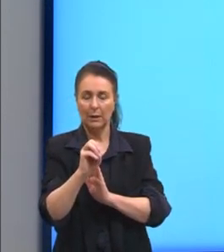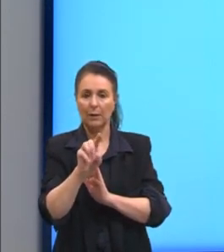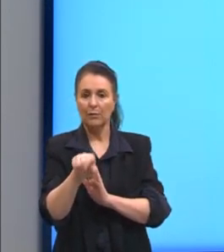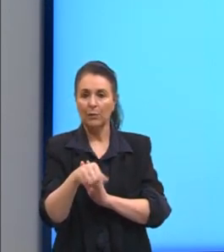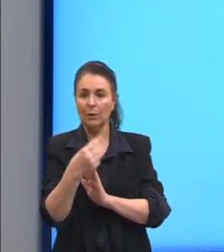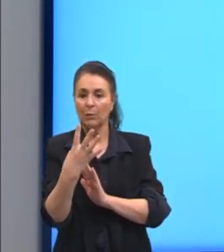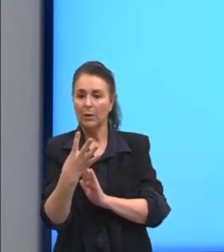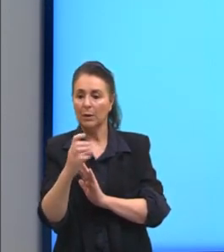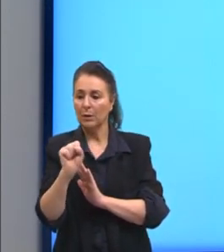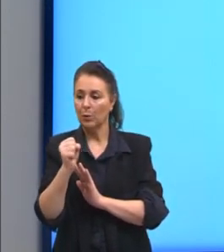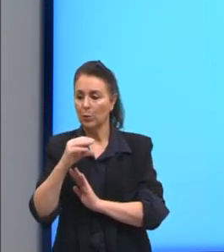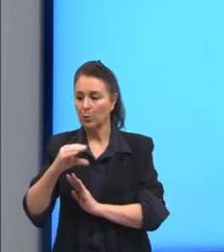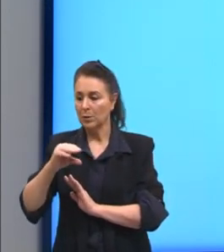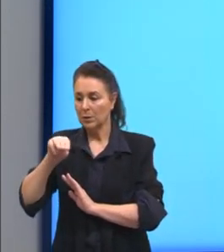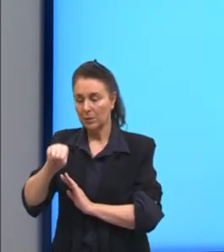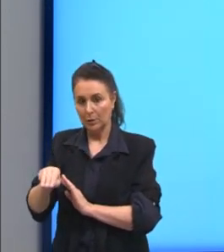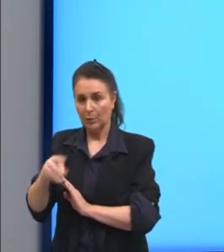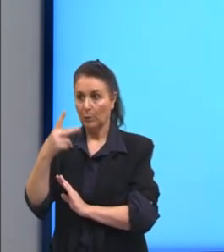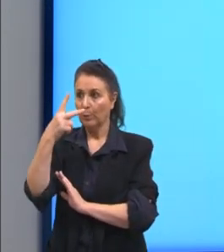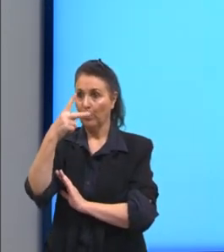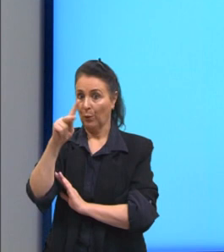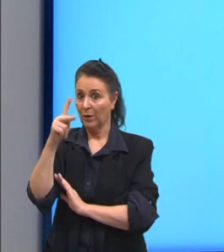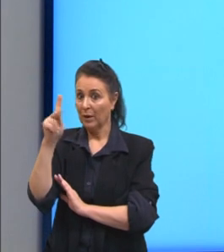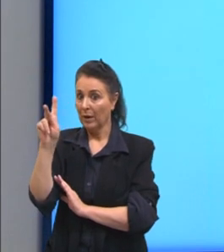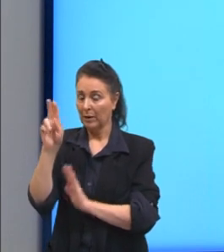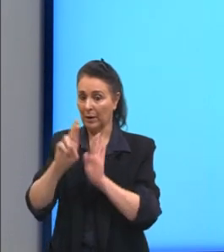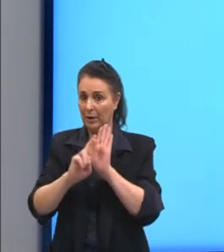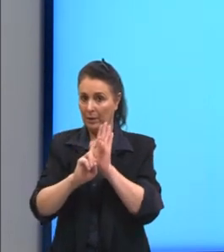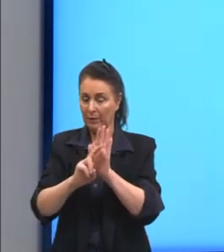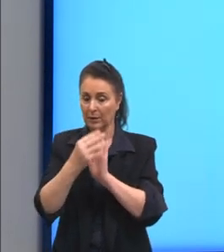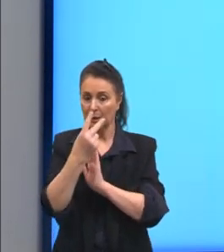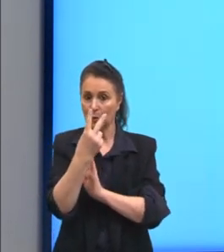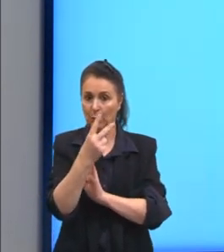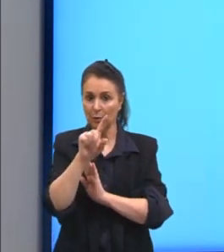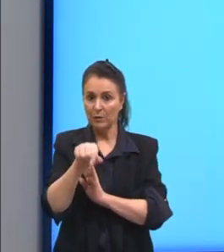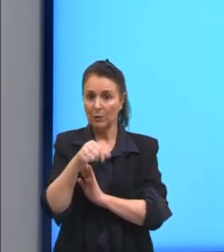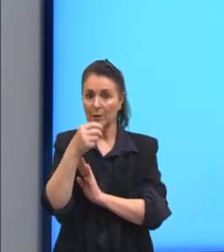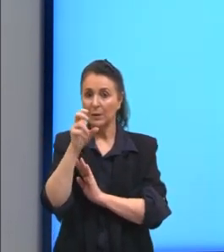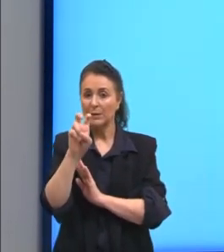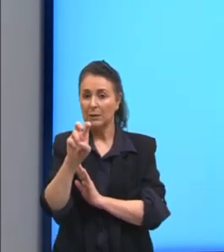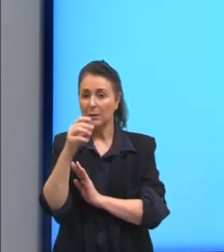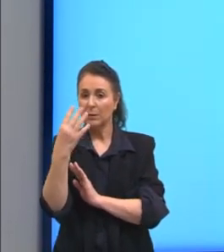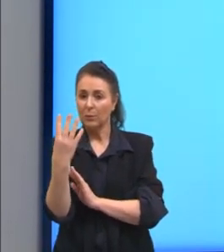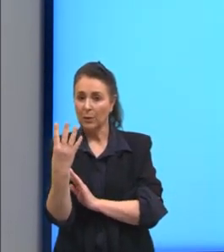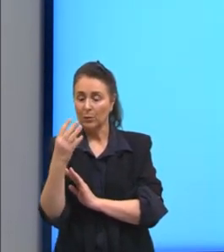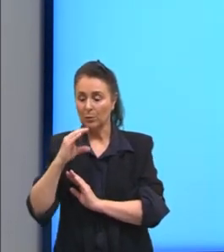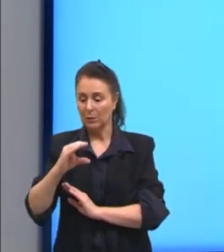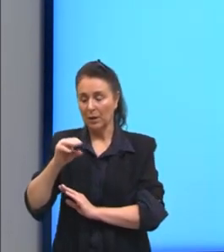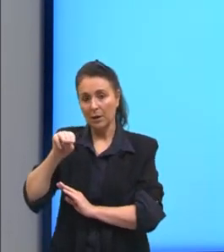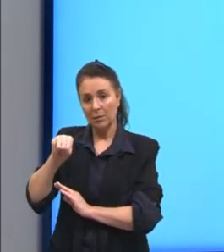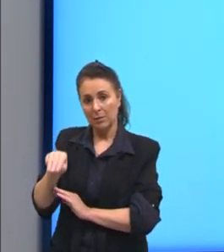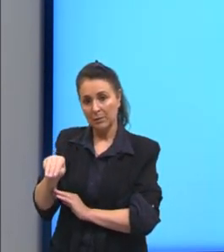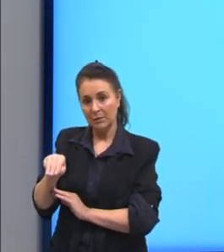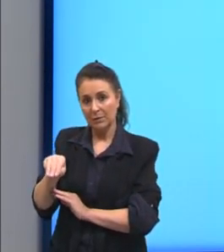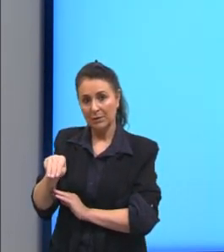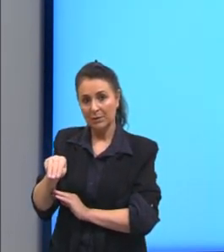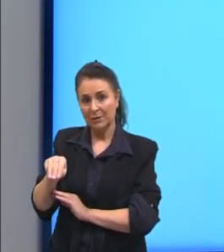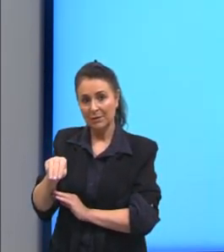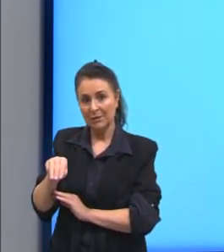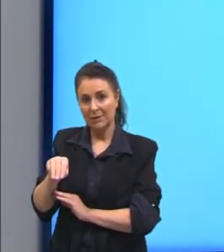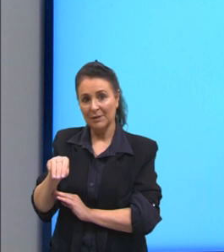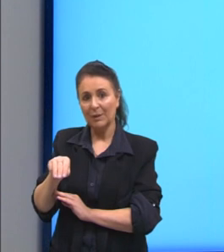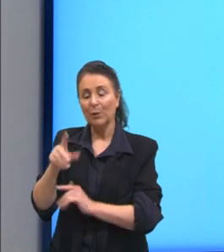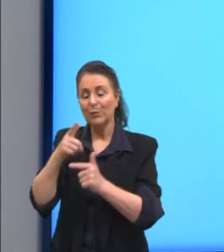centímetros, enquanto a polegada representa 2,54 centímetros. Então, basta